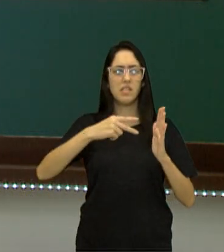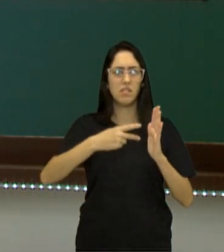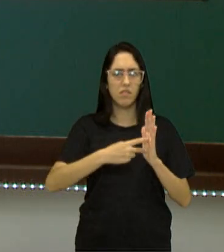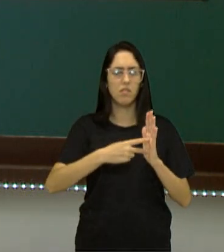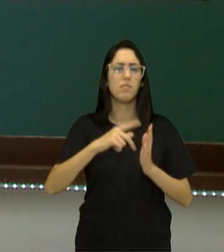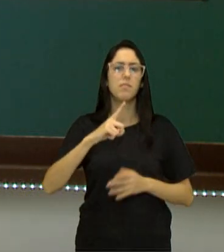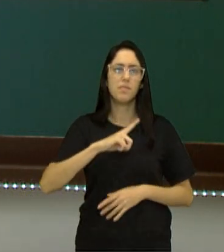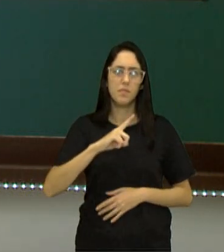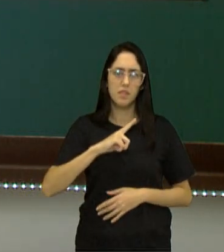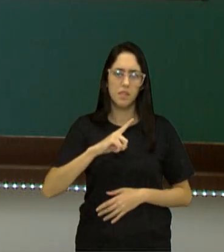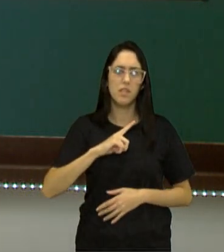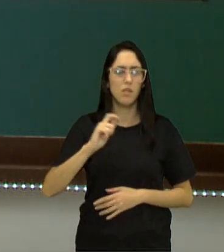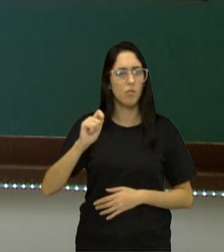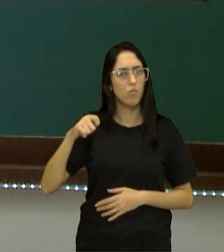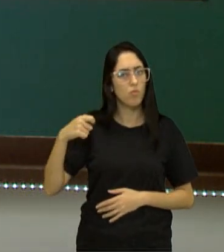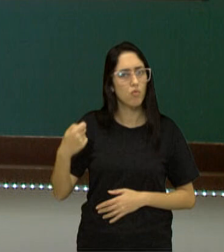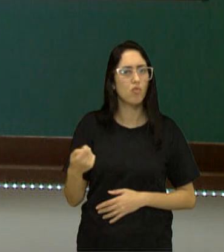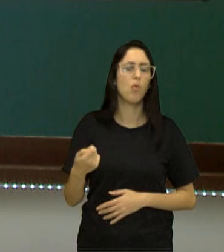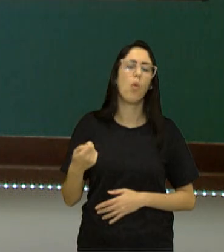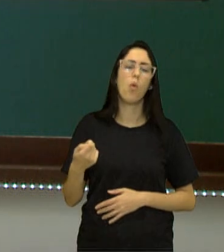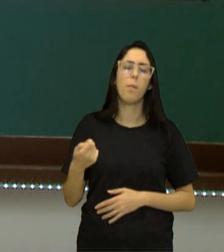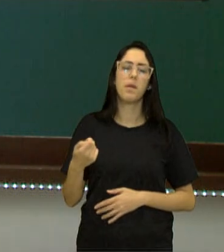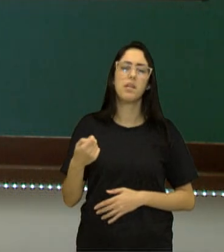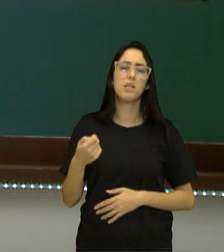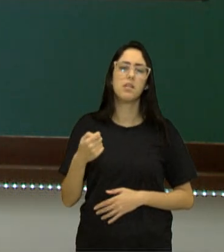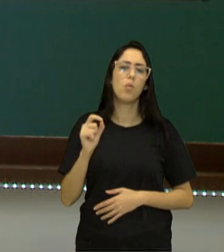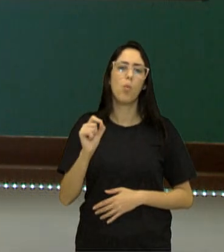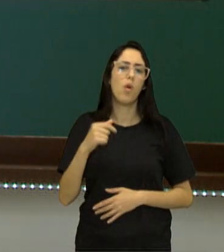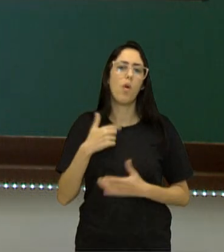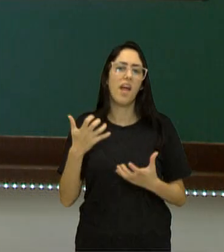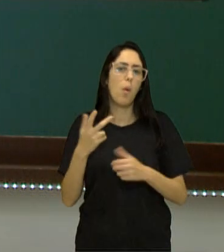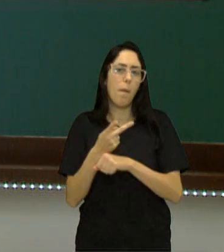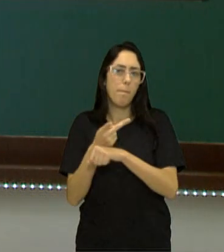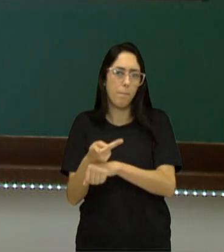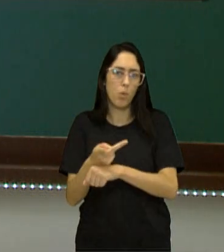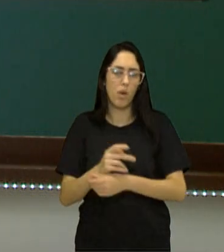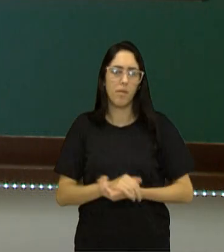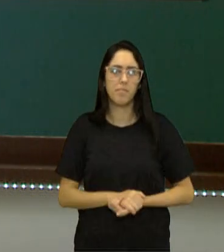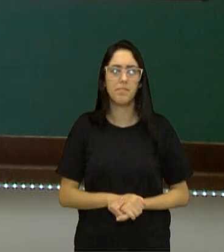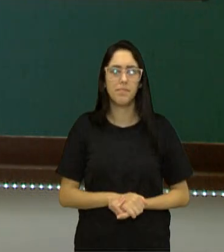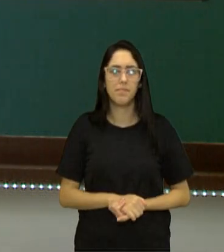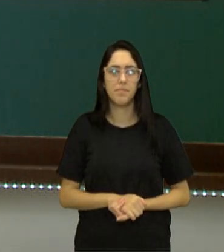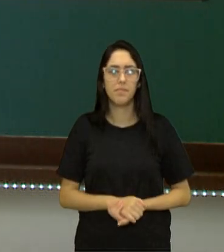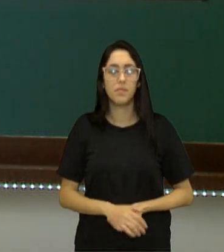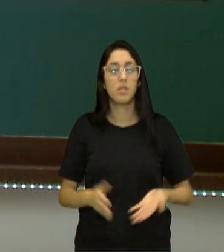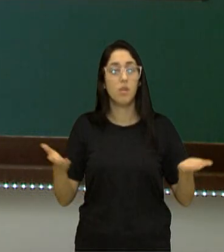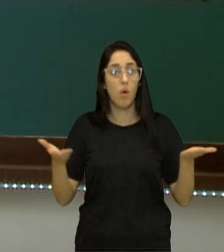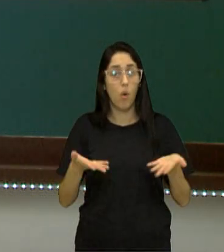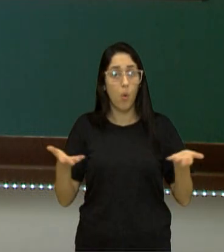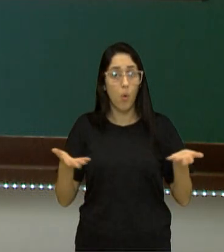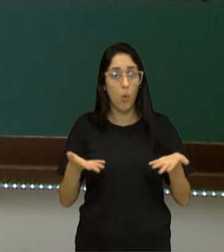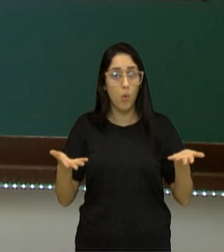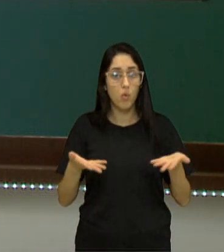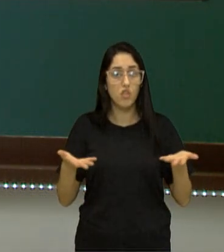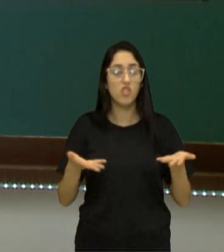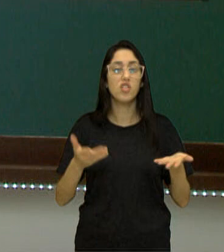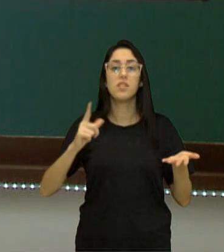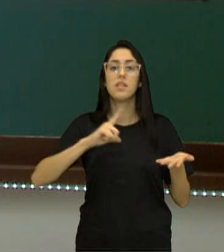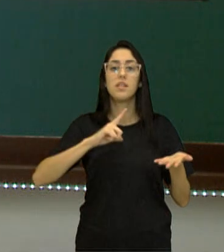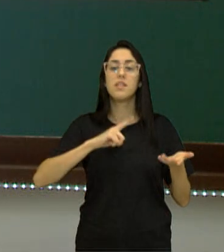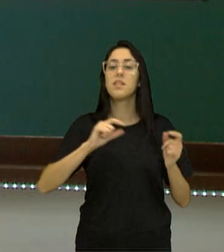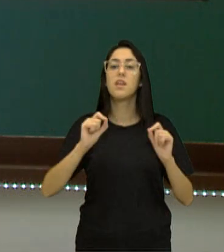definições de tudo que nós queremos buscar. Hoje, nós temos as